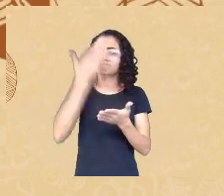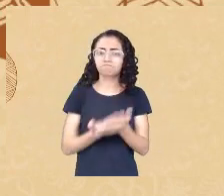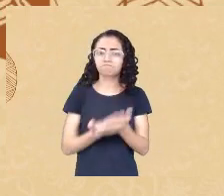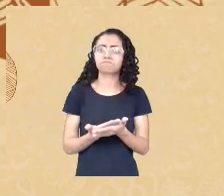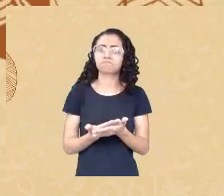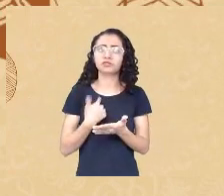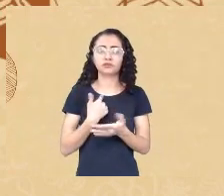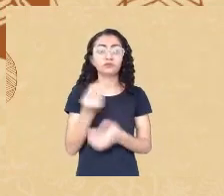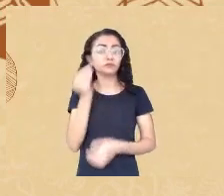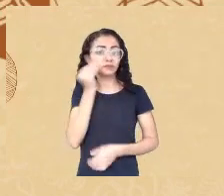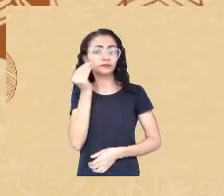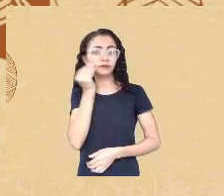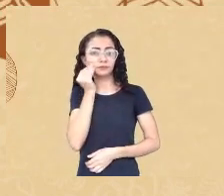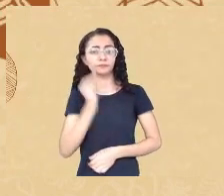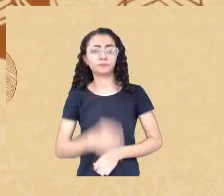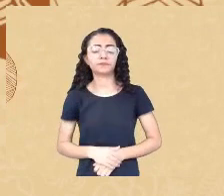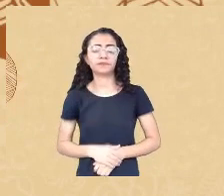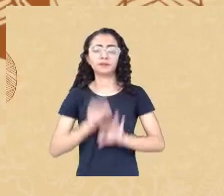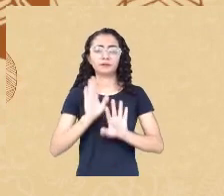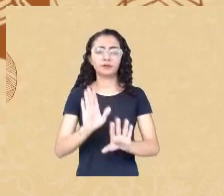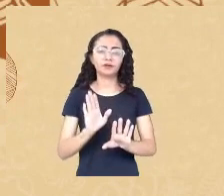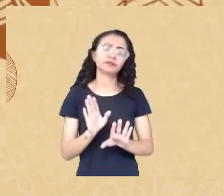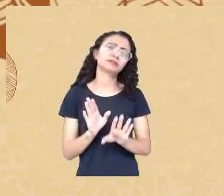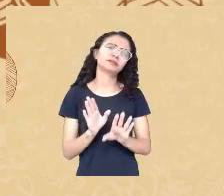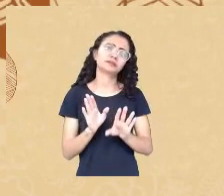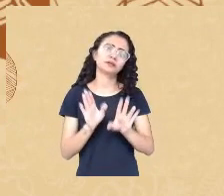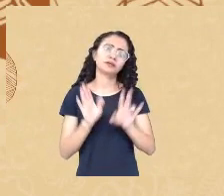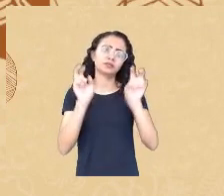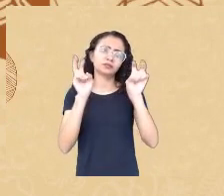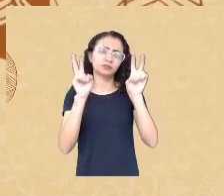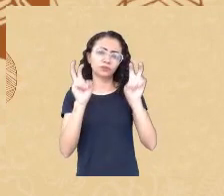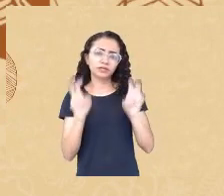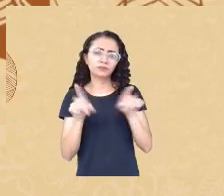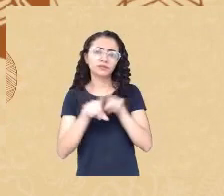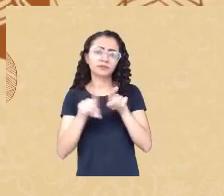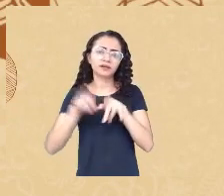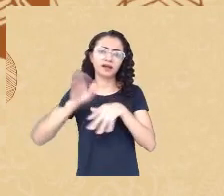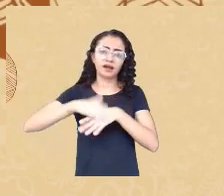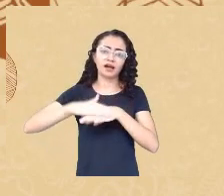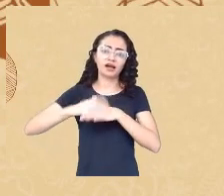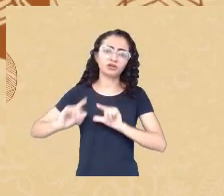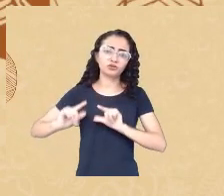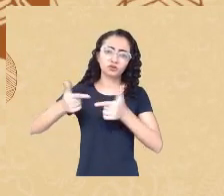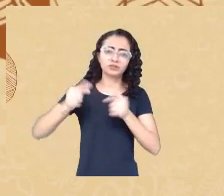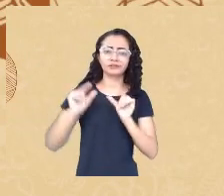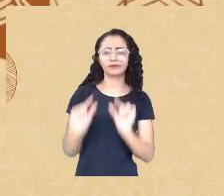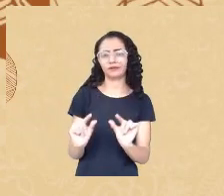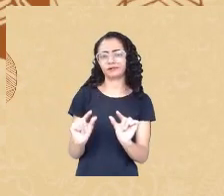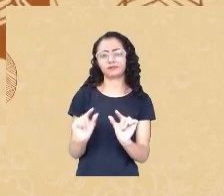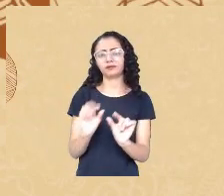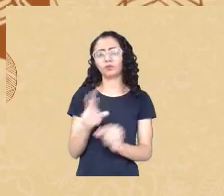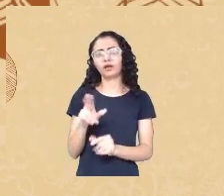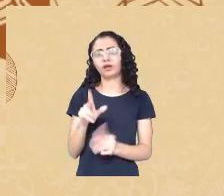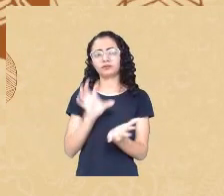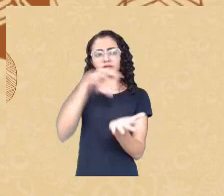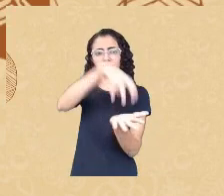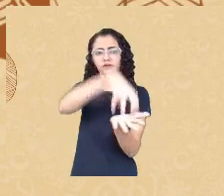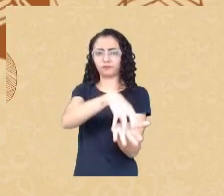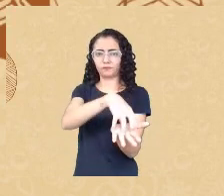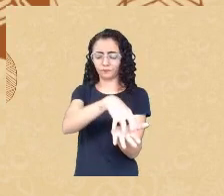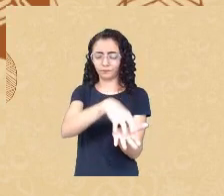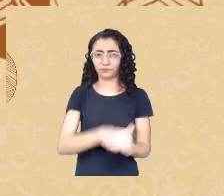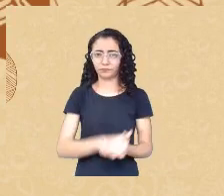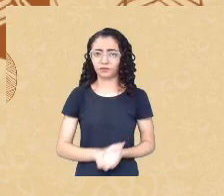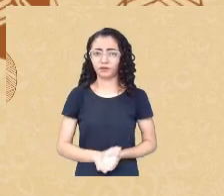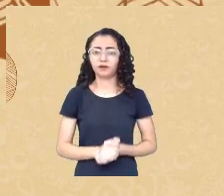mas acredito que são questões de micro ações mesmo do que de uma ação central um outro aspecto que nós não levantamos é que essa revista